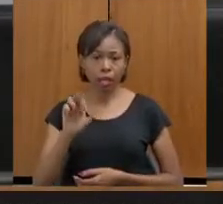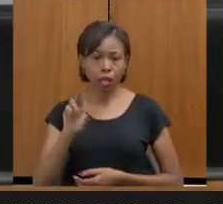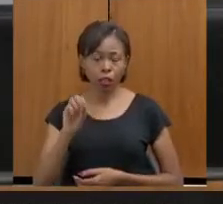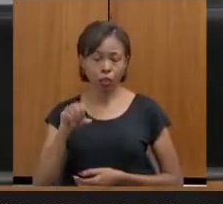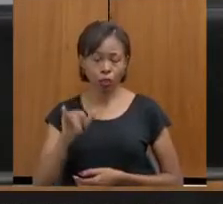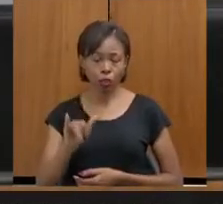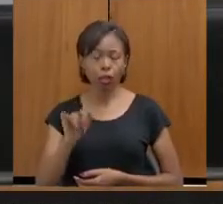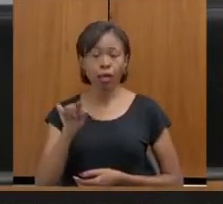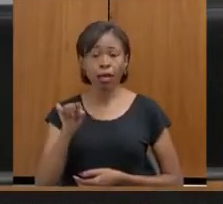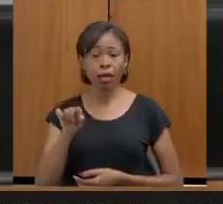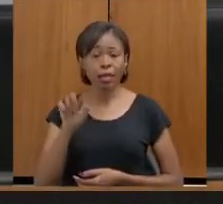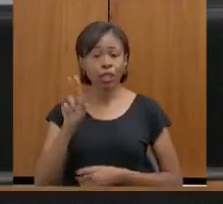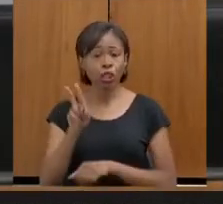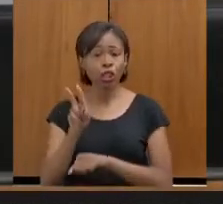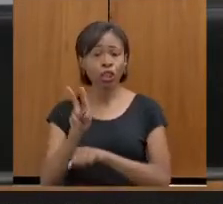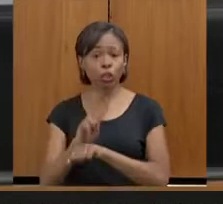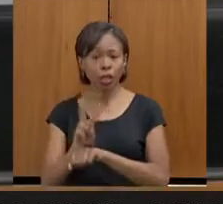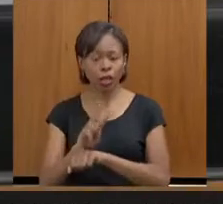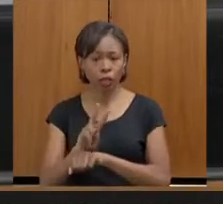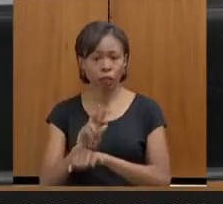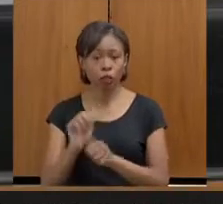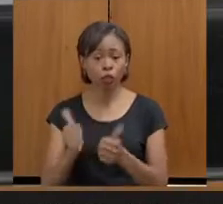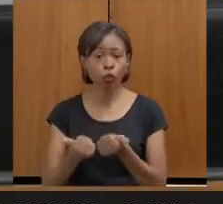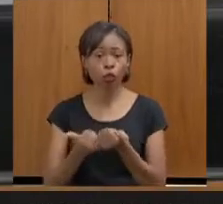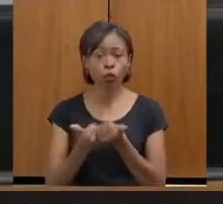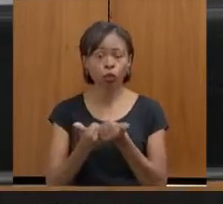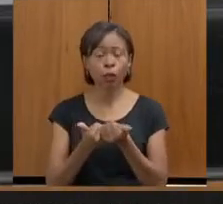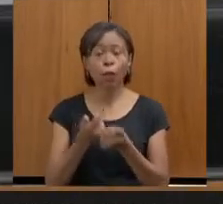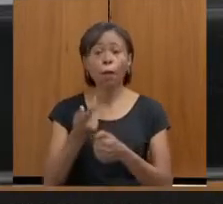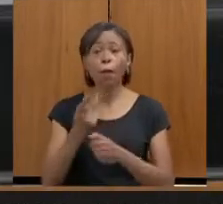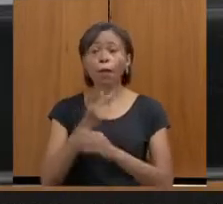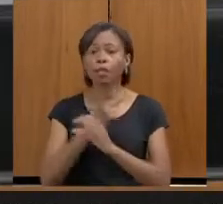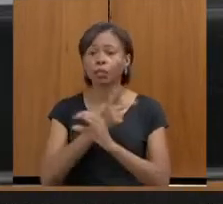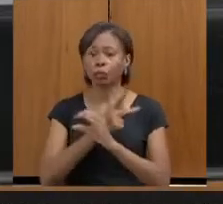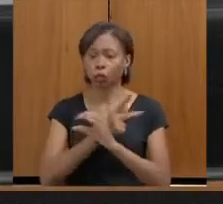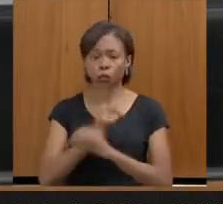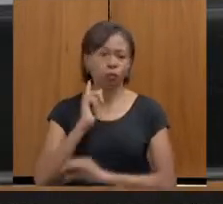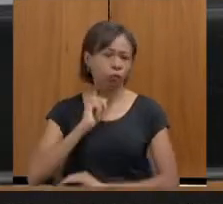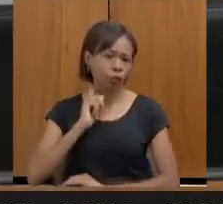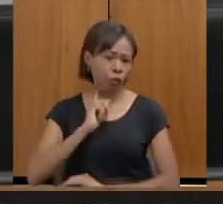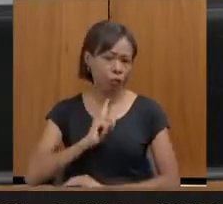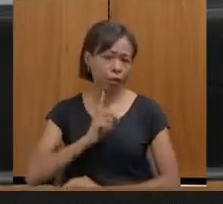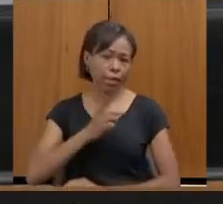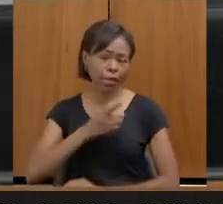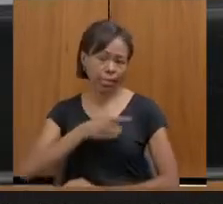ela que é chefe adjunta da Polícia Civil de Minas Gerais, delegada geral de polícia.